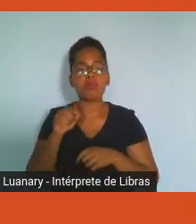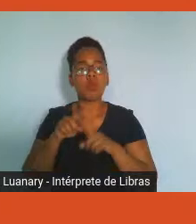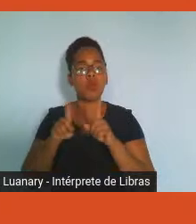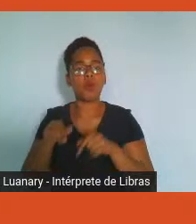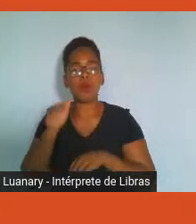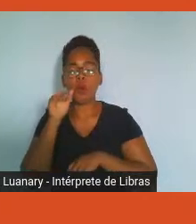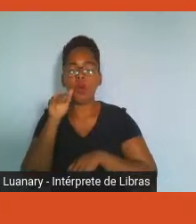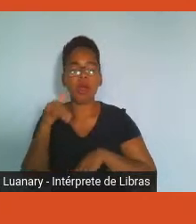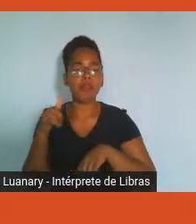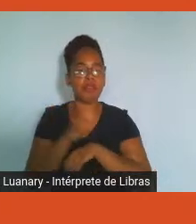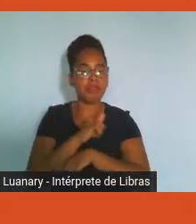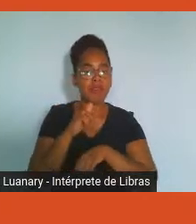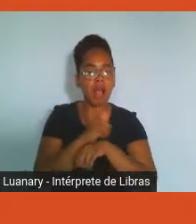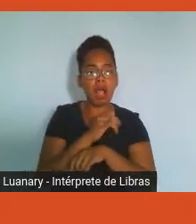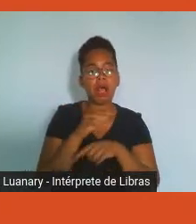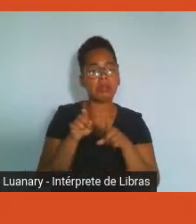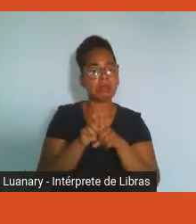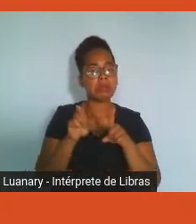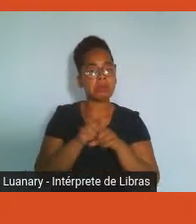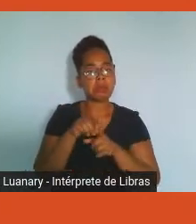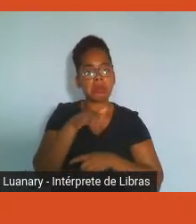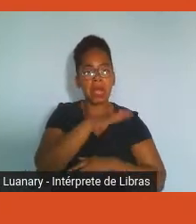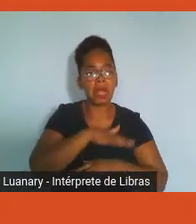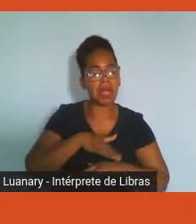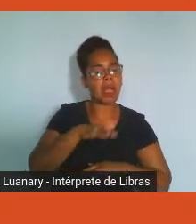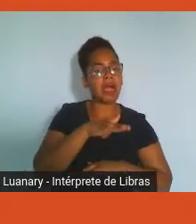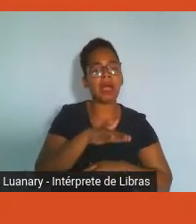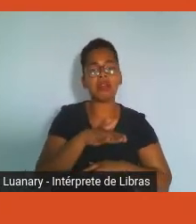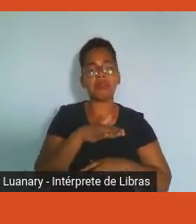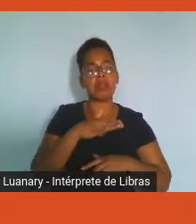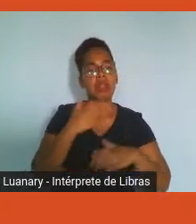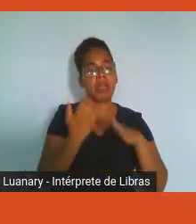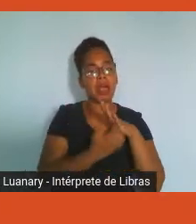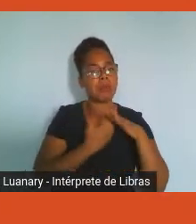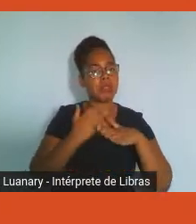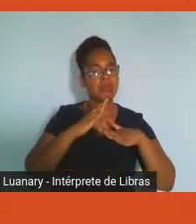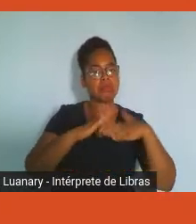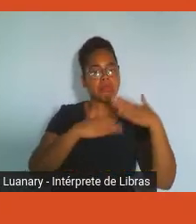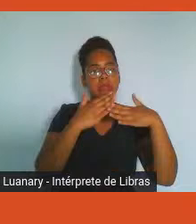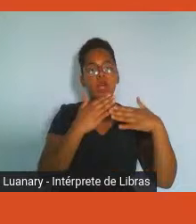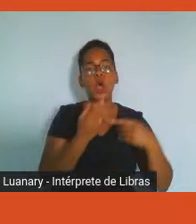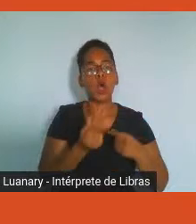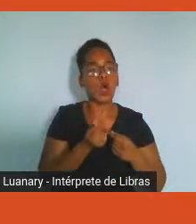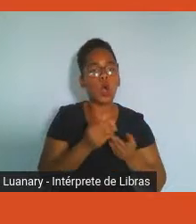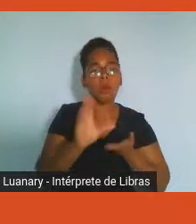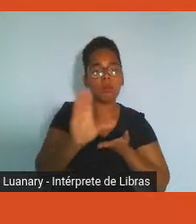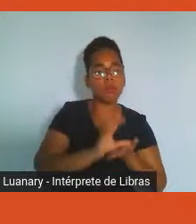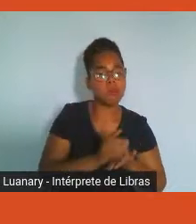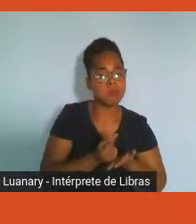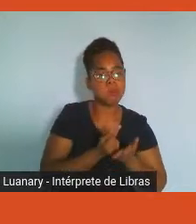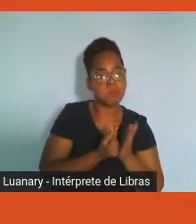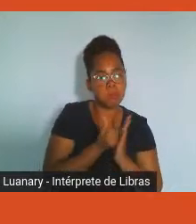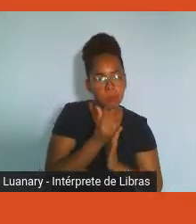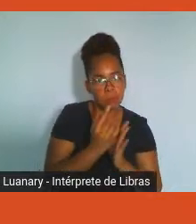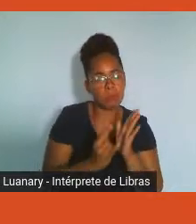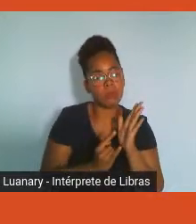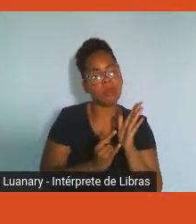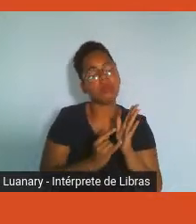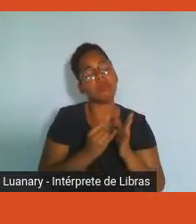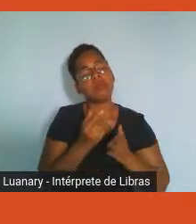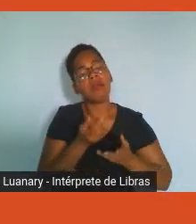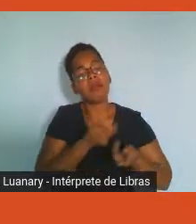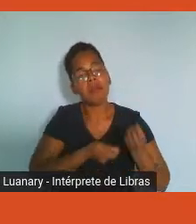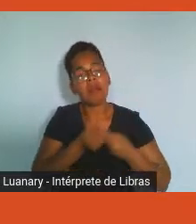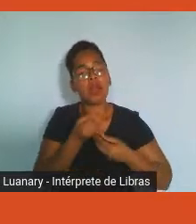produtividade na minha empresa, quais são as necessidades que a minha empresa tem, então qual é a direção que eu quero alcançar,